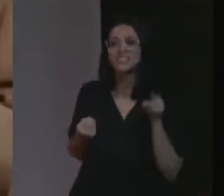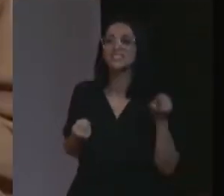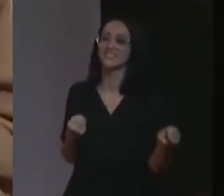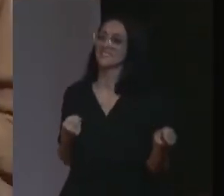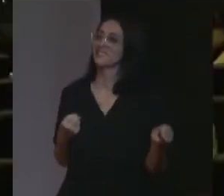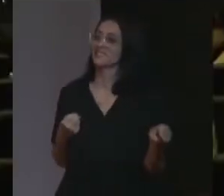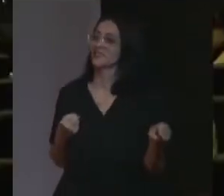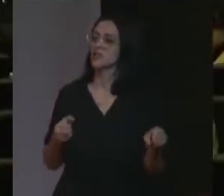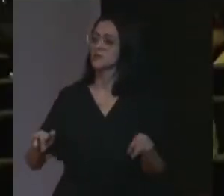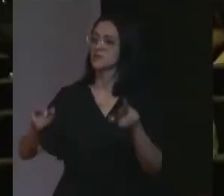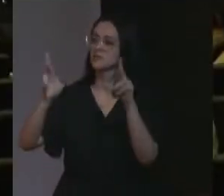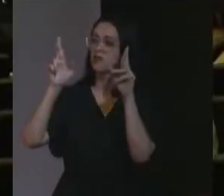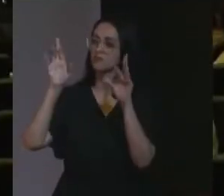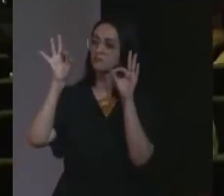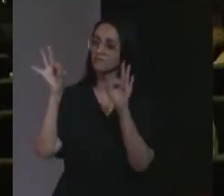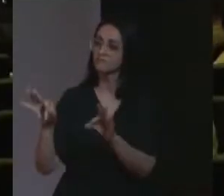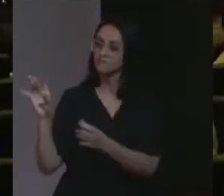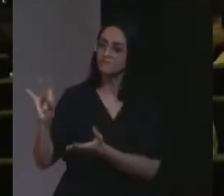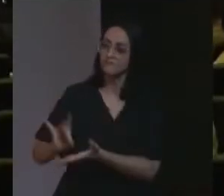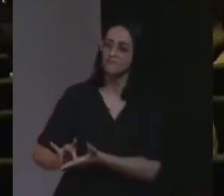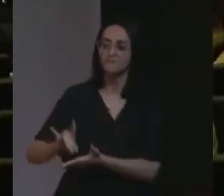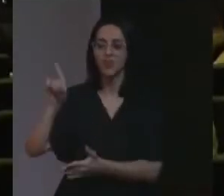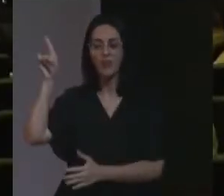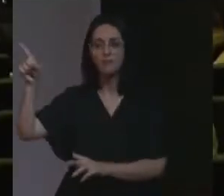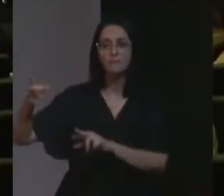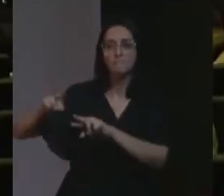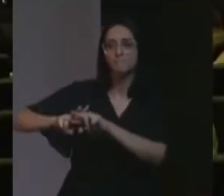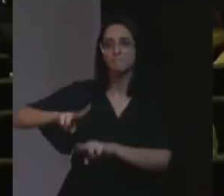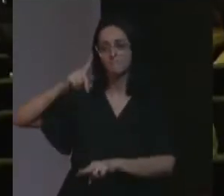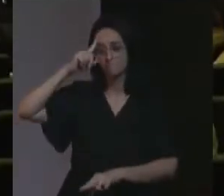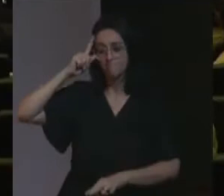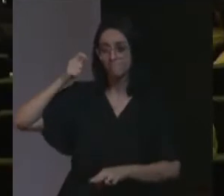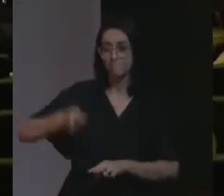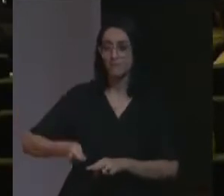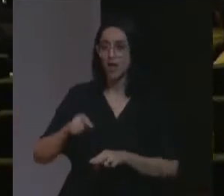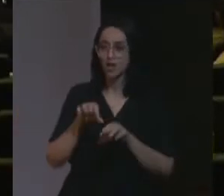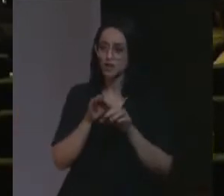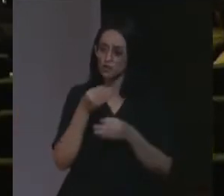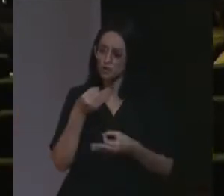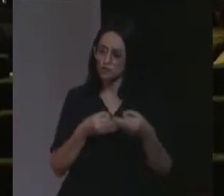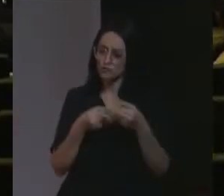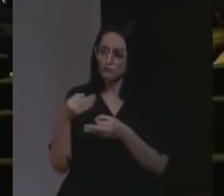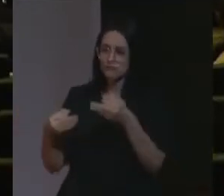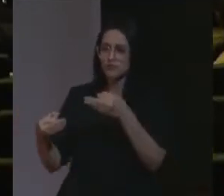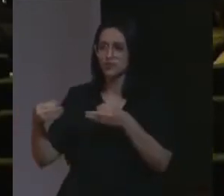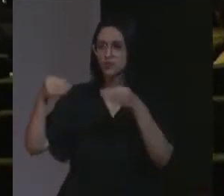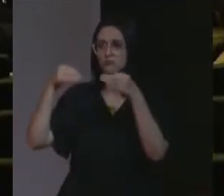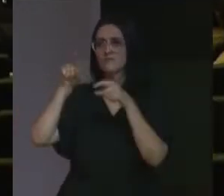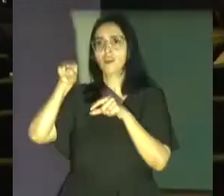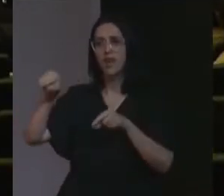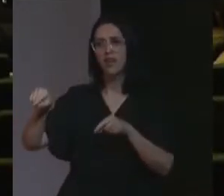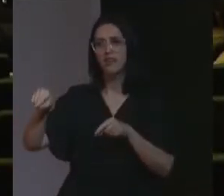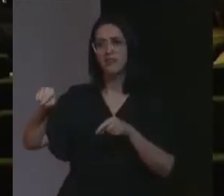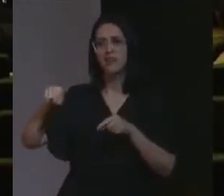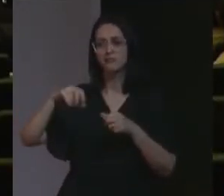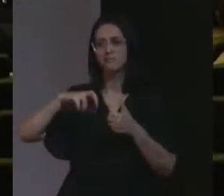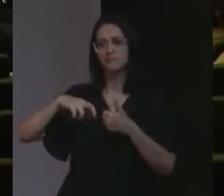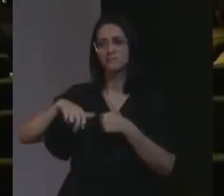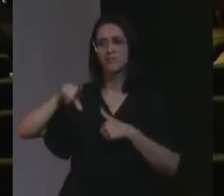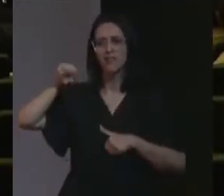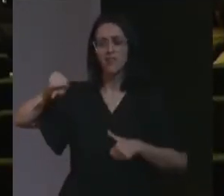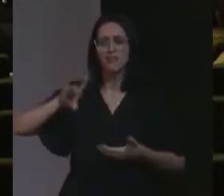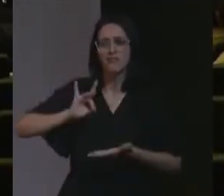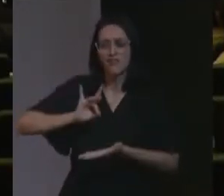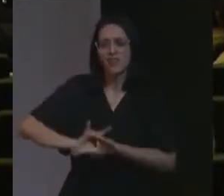Então, eu espero de fato que ele seja condenado. Que, de fato, esse júri, mais que ele seja um júri fictício, ele um dia se torne